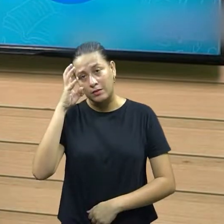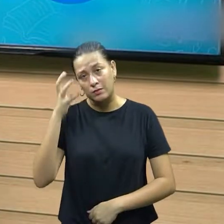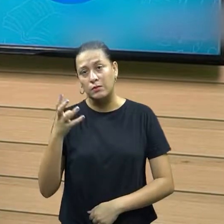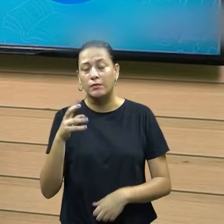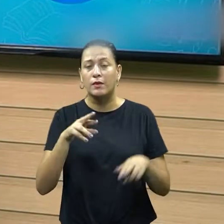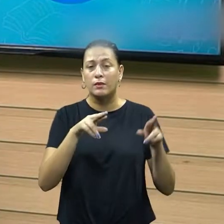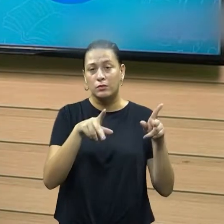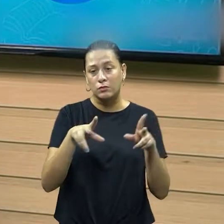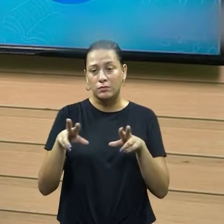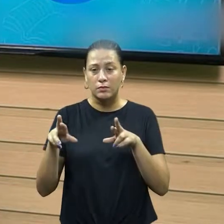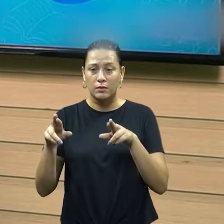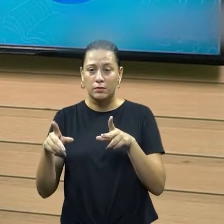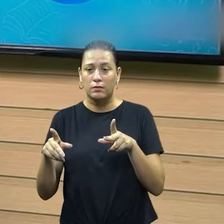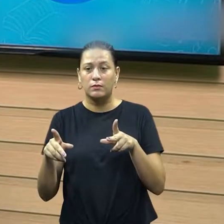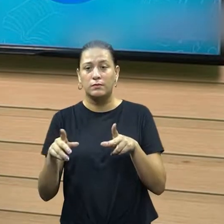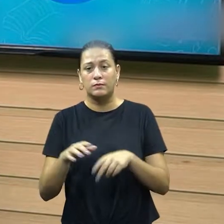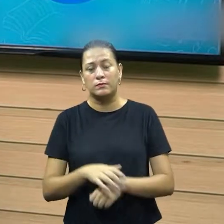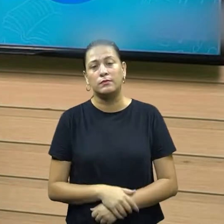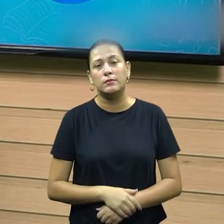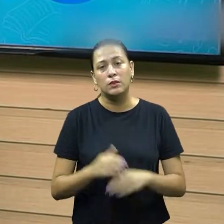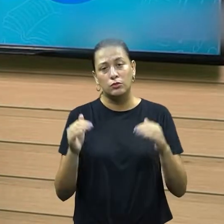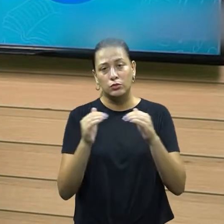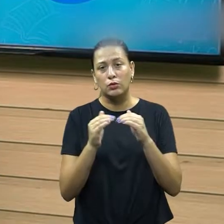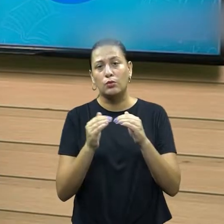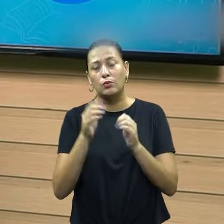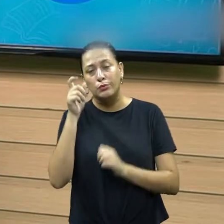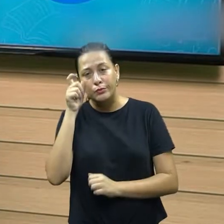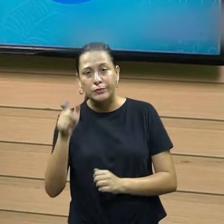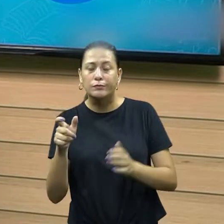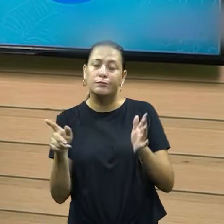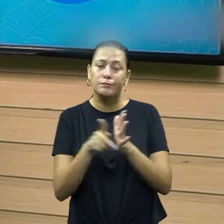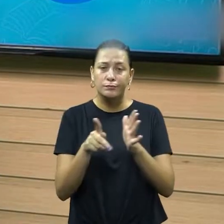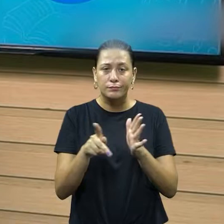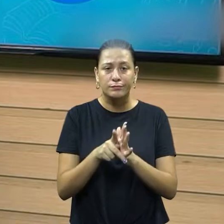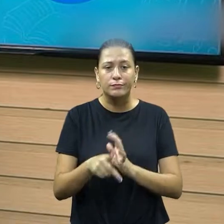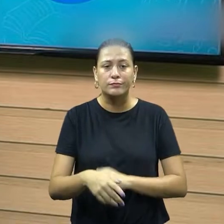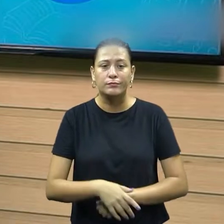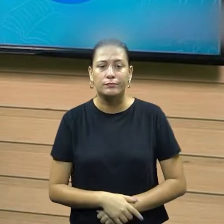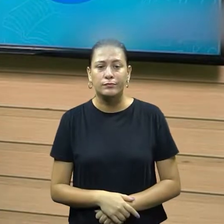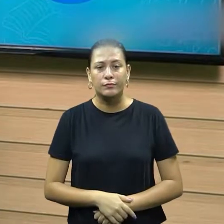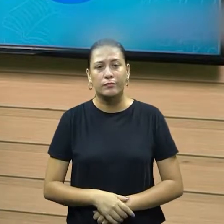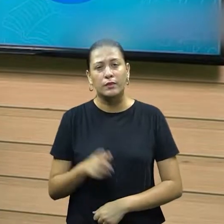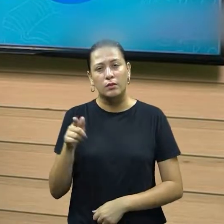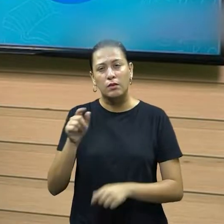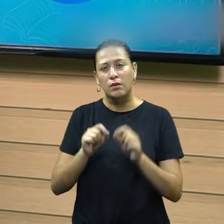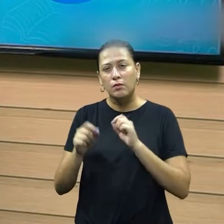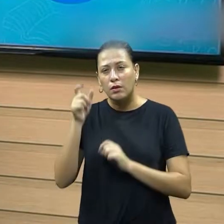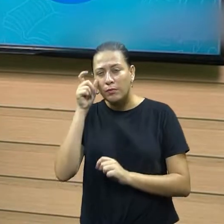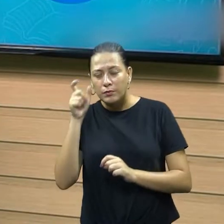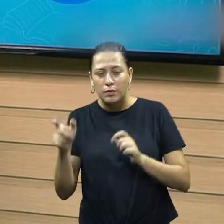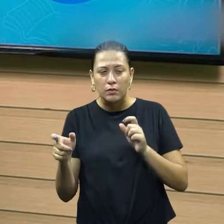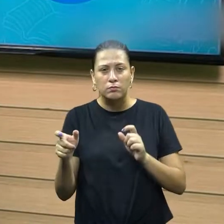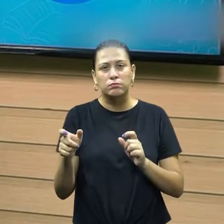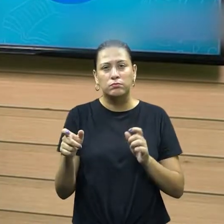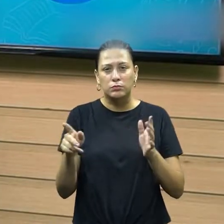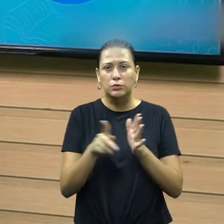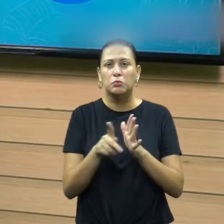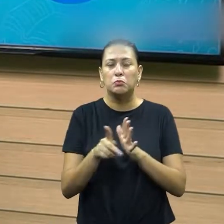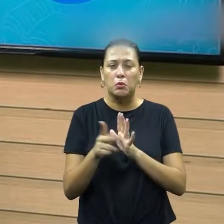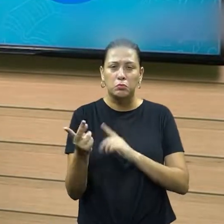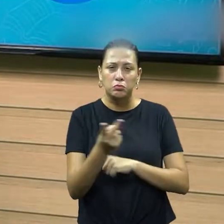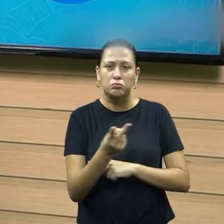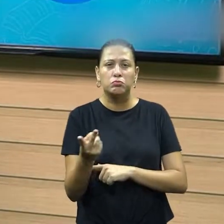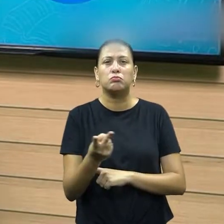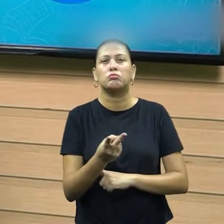as diferenças relativas aos seus interesses. Então, veja só, aí há uma questão de interesse entre as partes que elas vão buscar